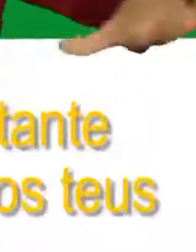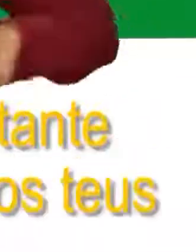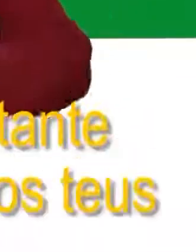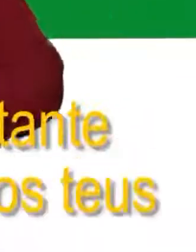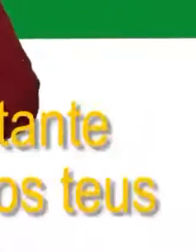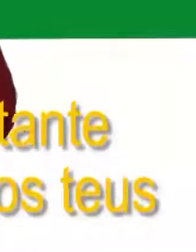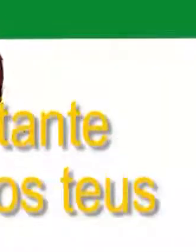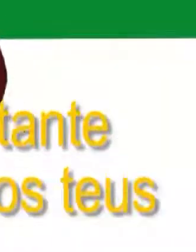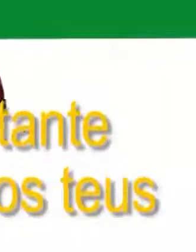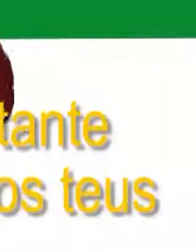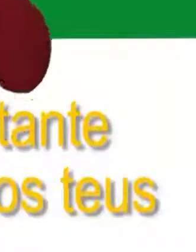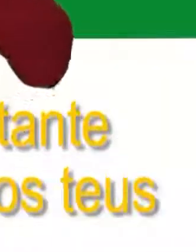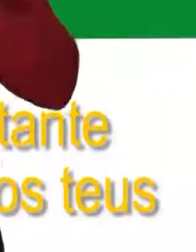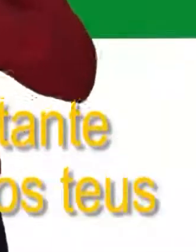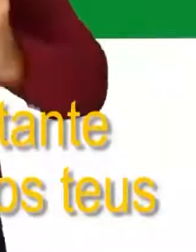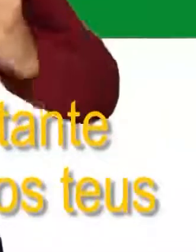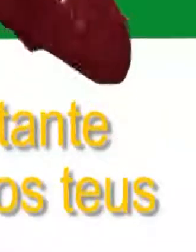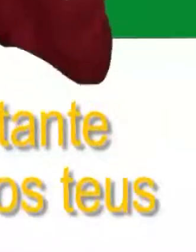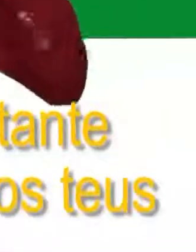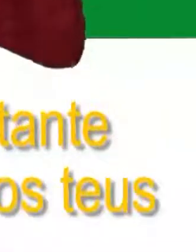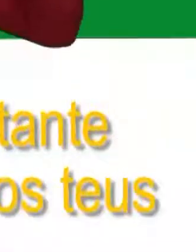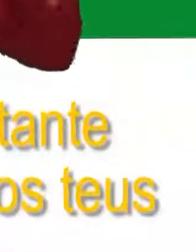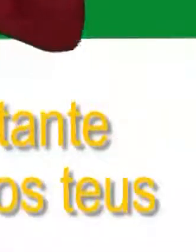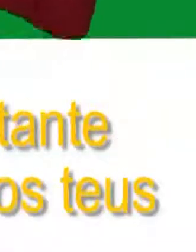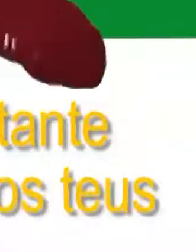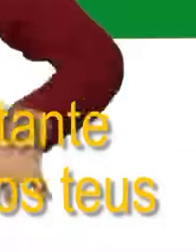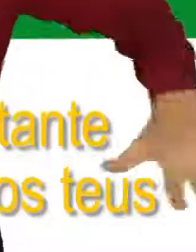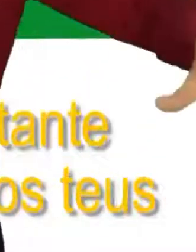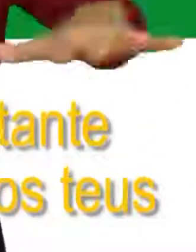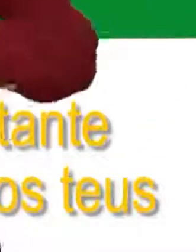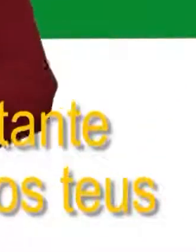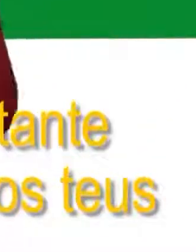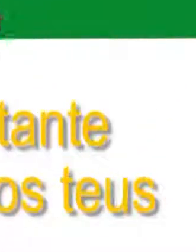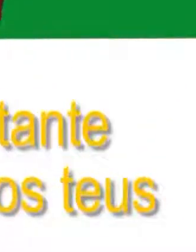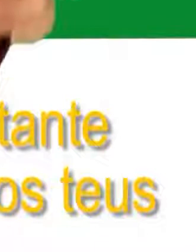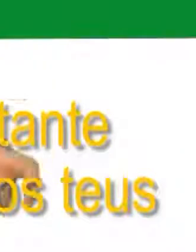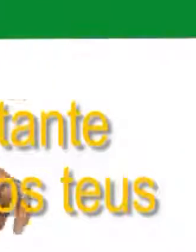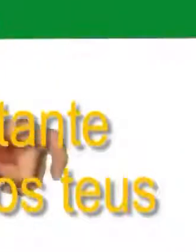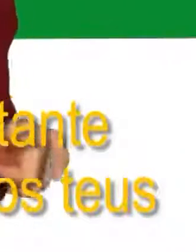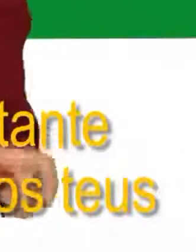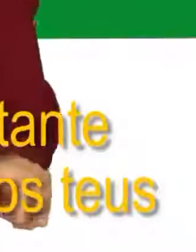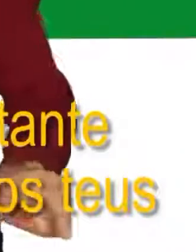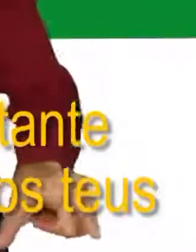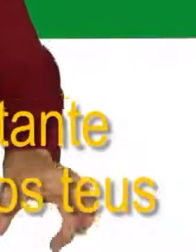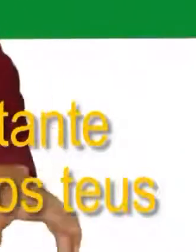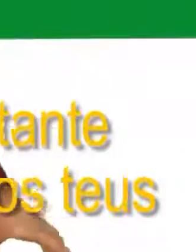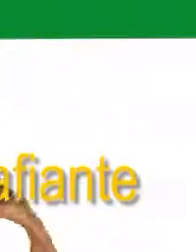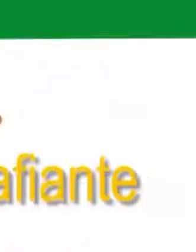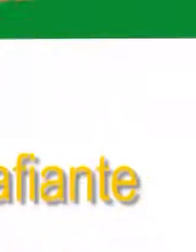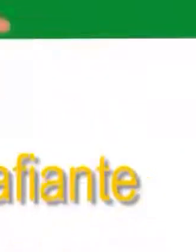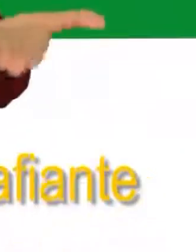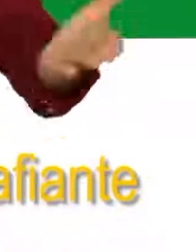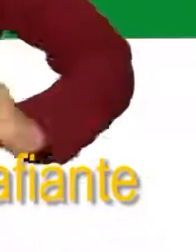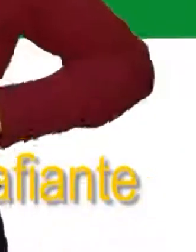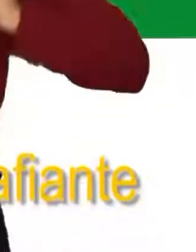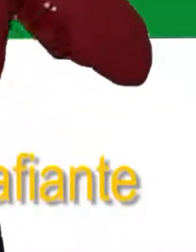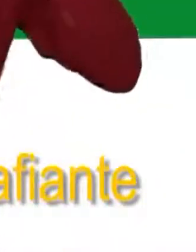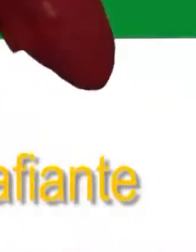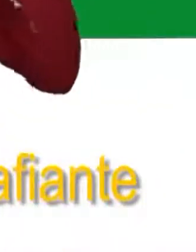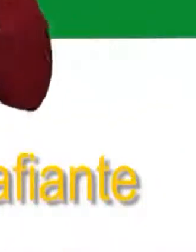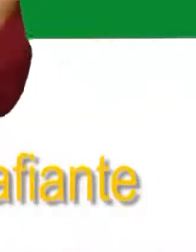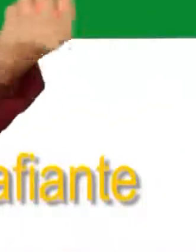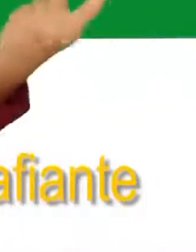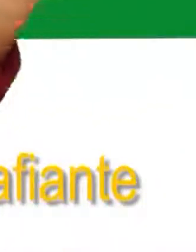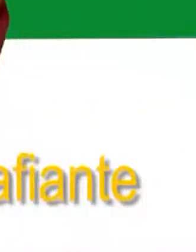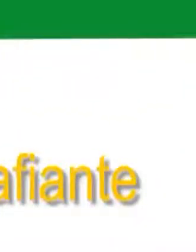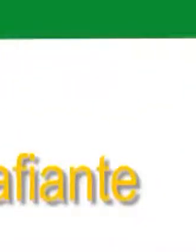Terra bendita, palpitante, filha morena, nos olhos teus. Levante,